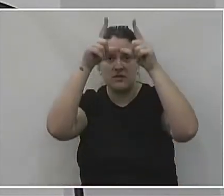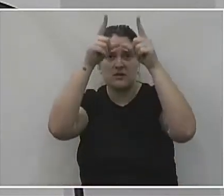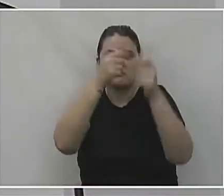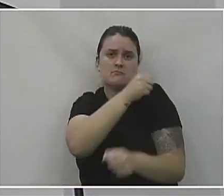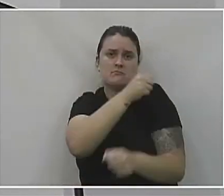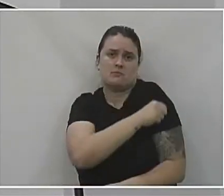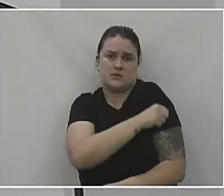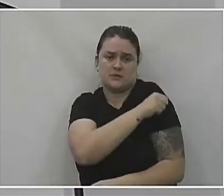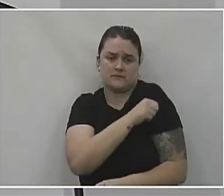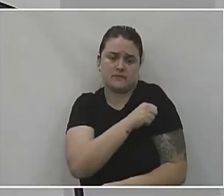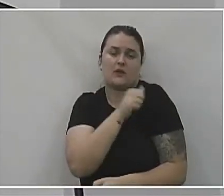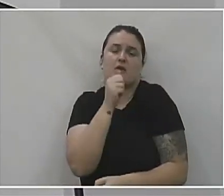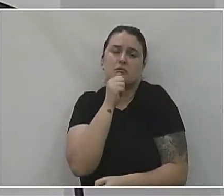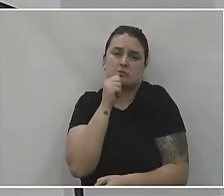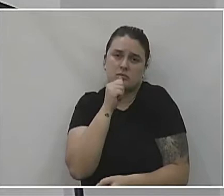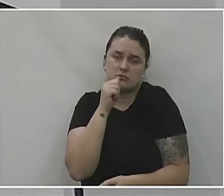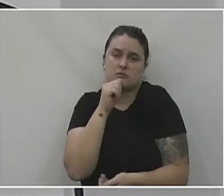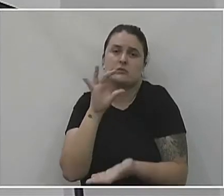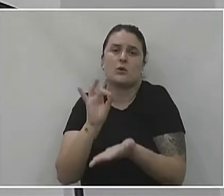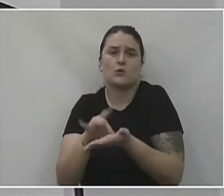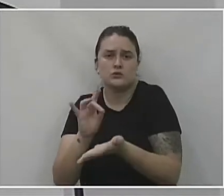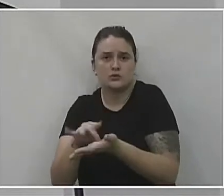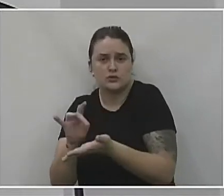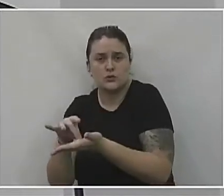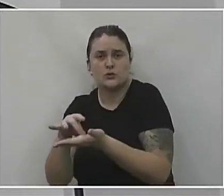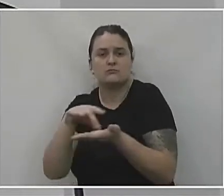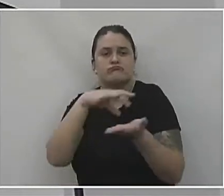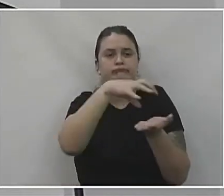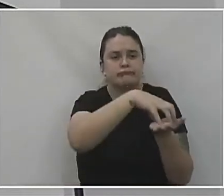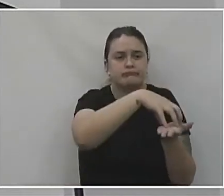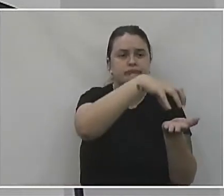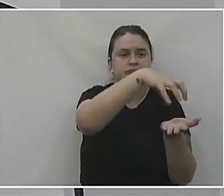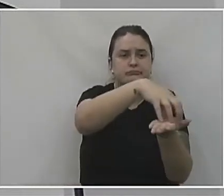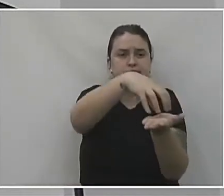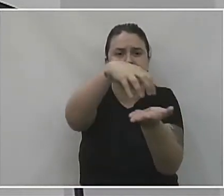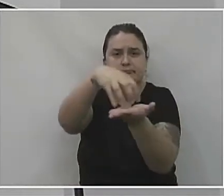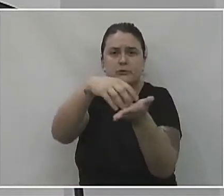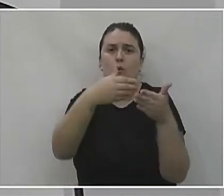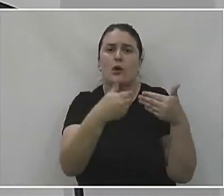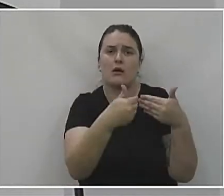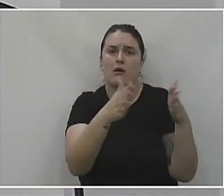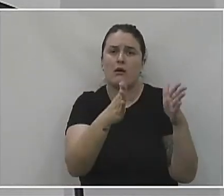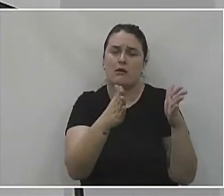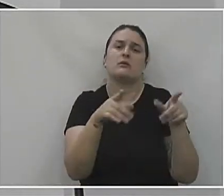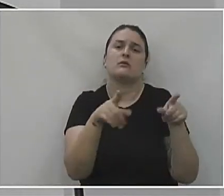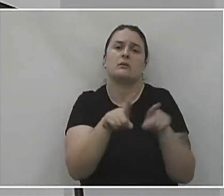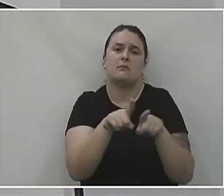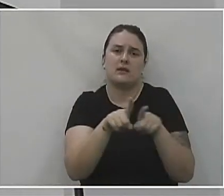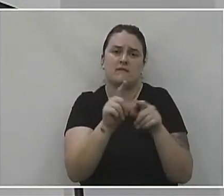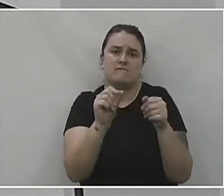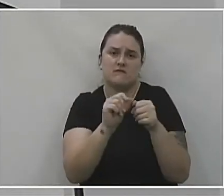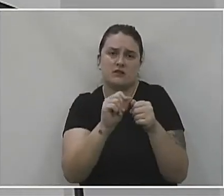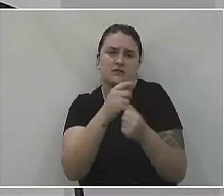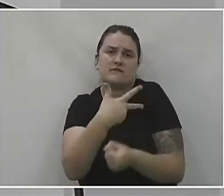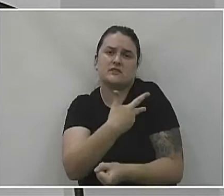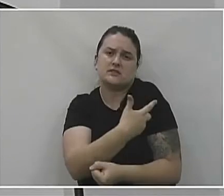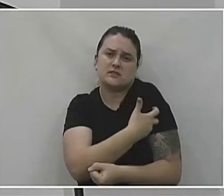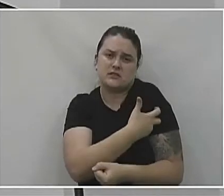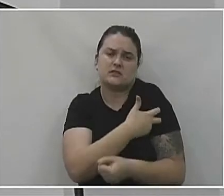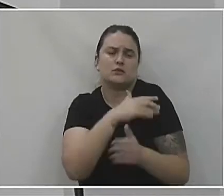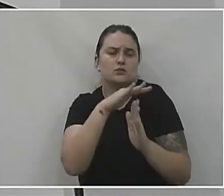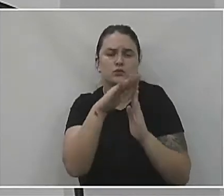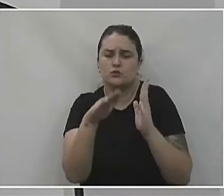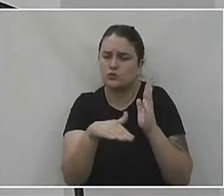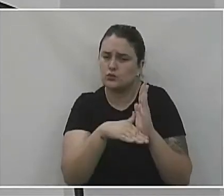Mesmo assim, continuamos mantendo as unidades básicas de saúde abertas o dia inteiro, fazendo também a vacinação e tudo o que era